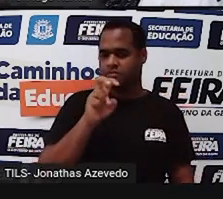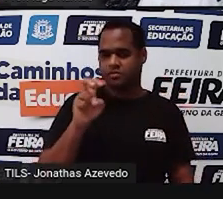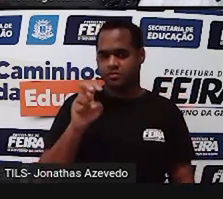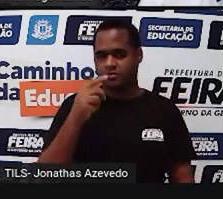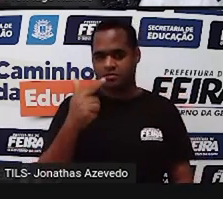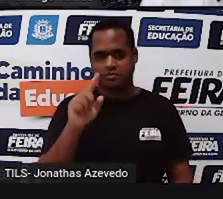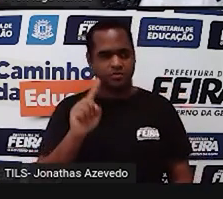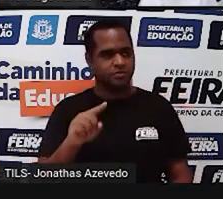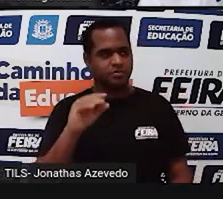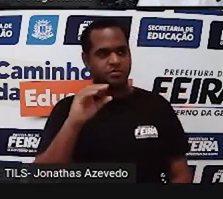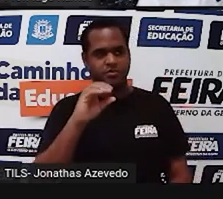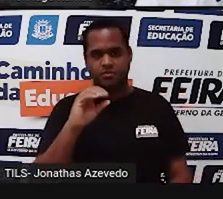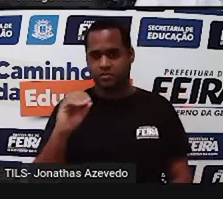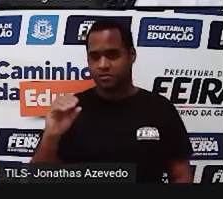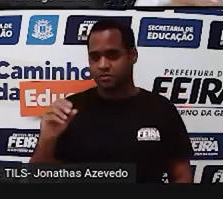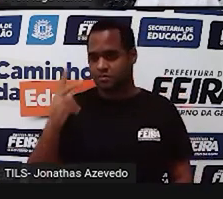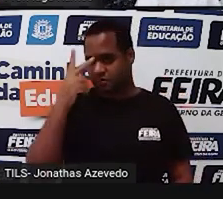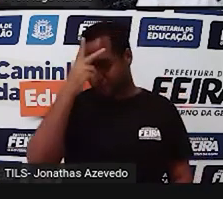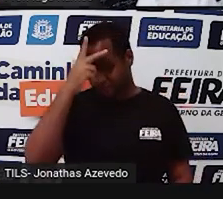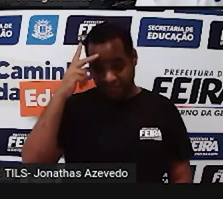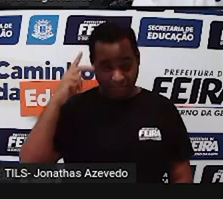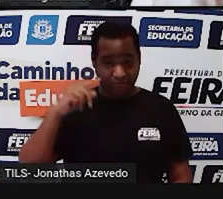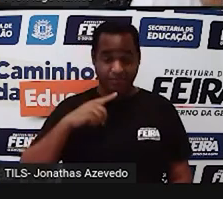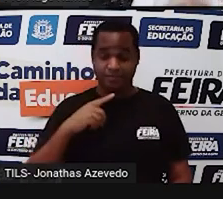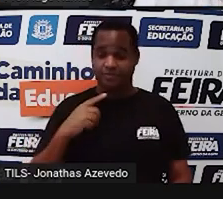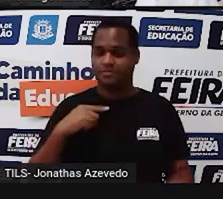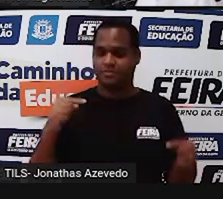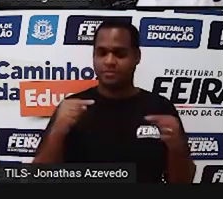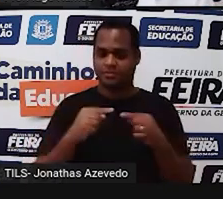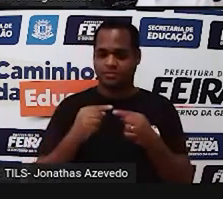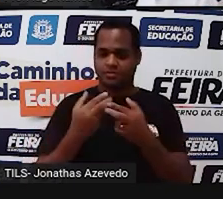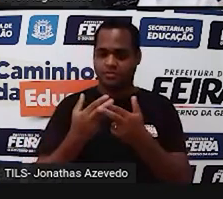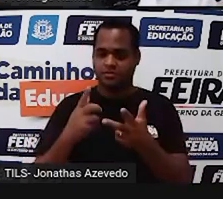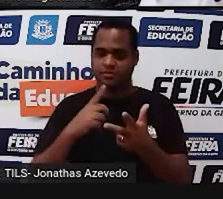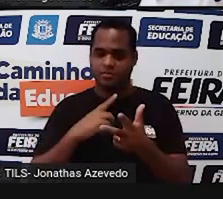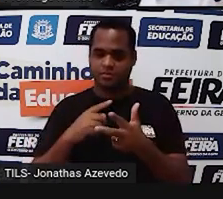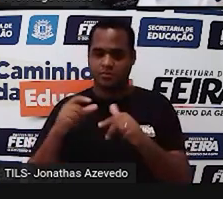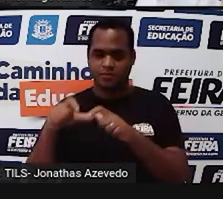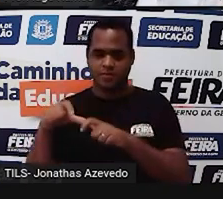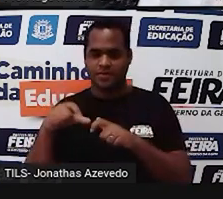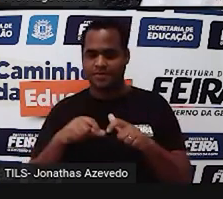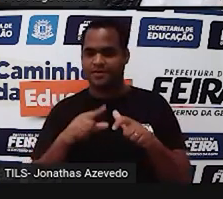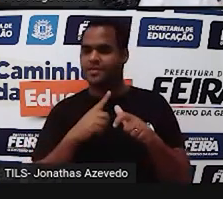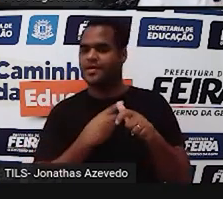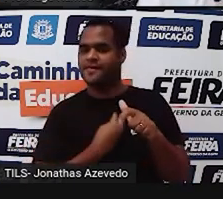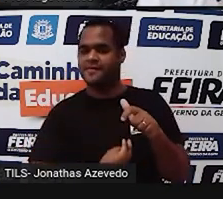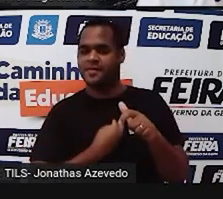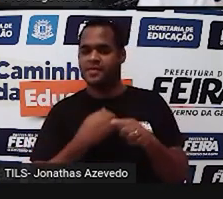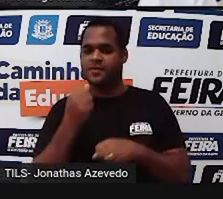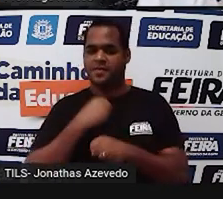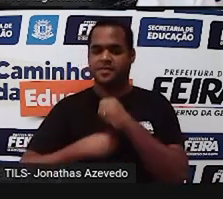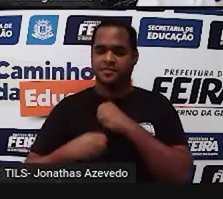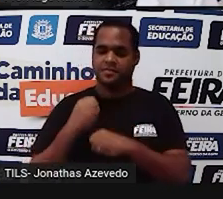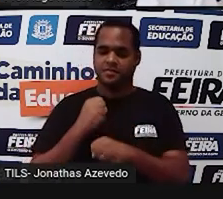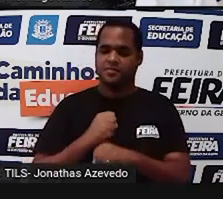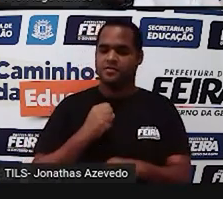35,552 mil pessoas que habitavam nos países de Uganda e Sudão no ano de